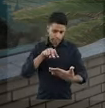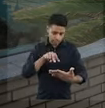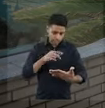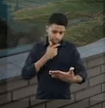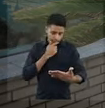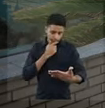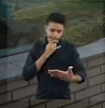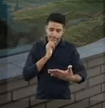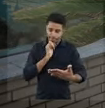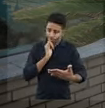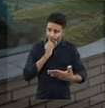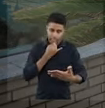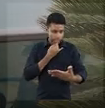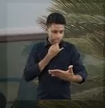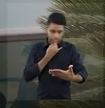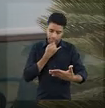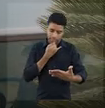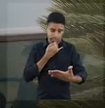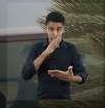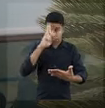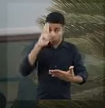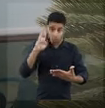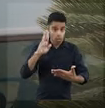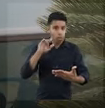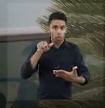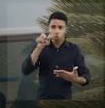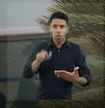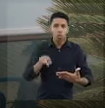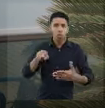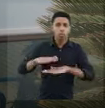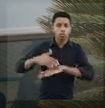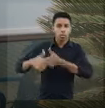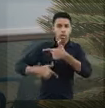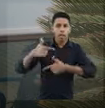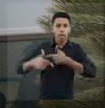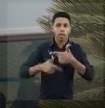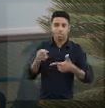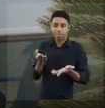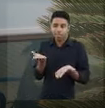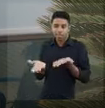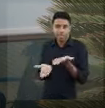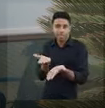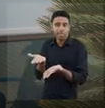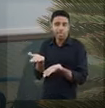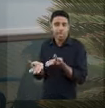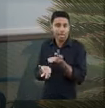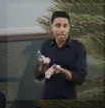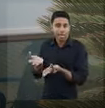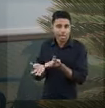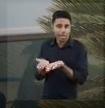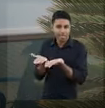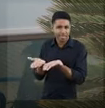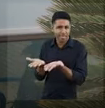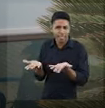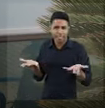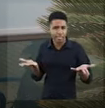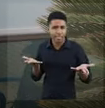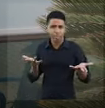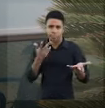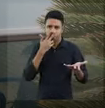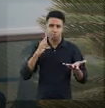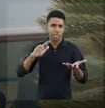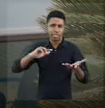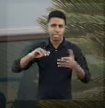época, muita tristeza. Principalmente pela forma como o trabalhador vinha sendo tratado. Como se fosse um